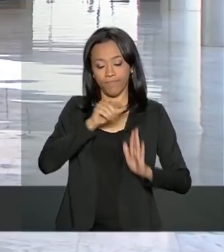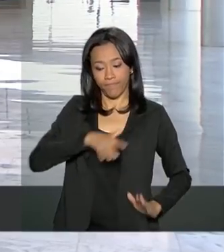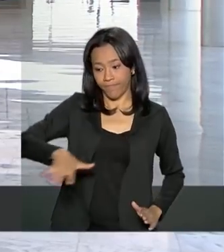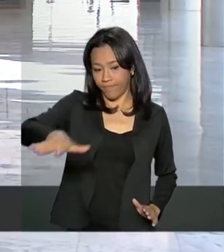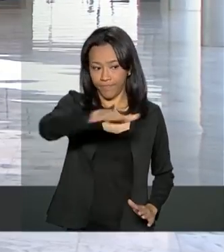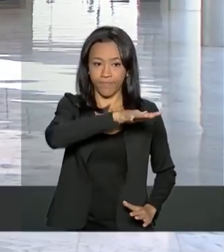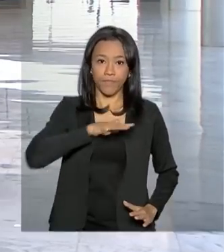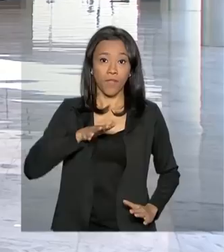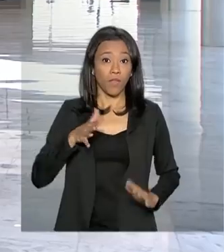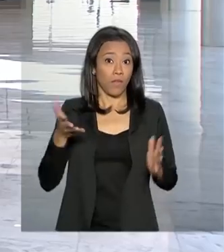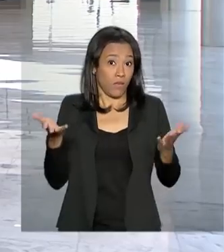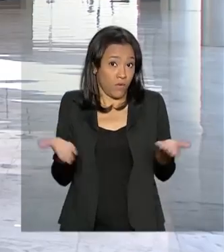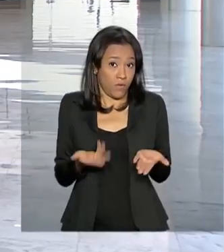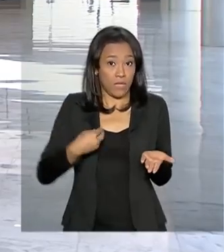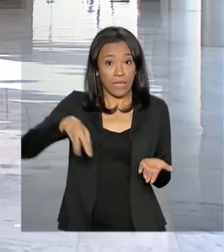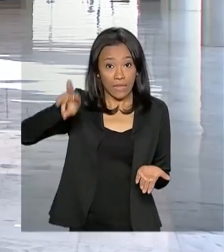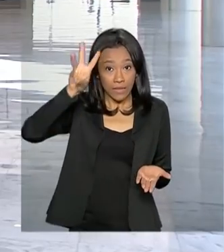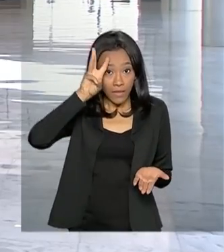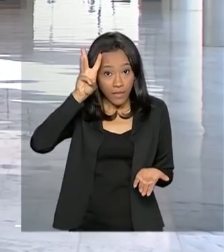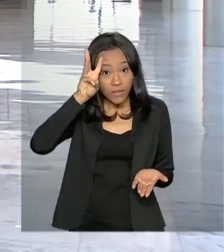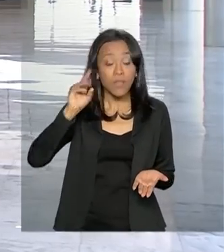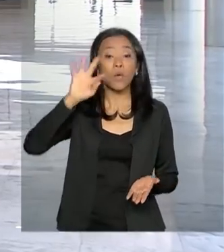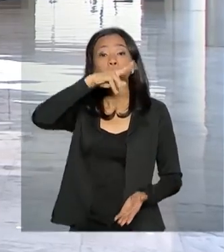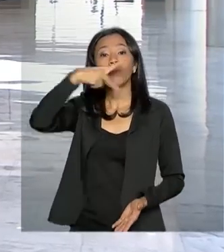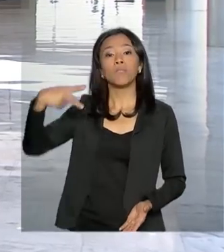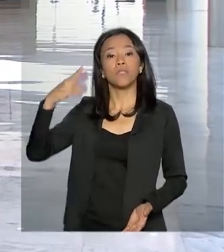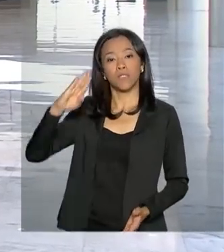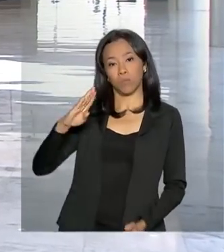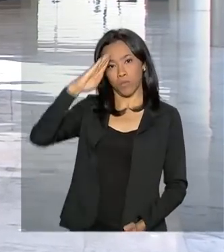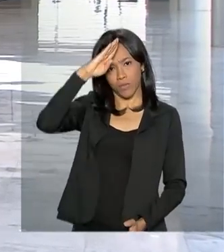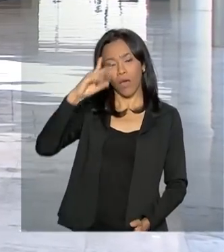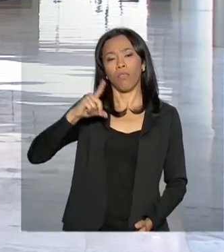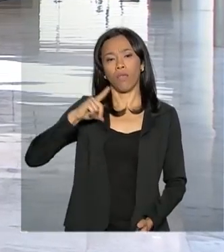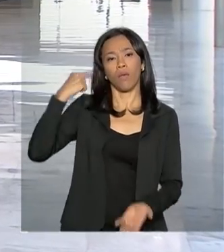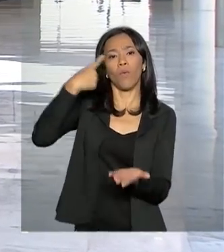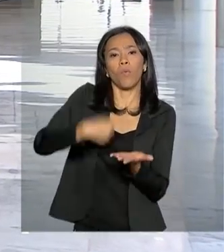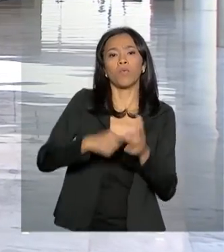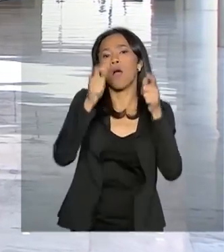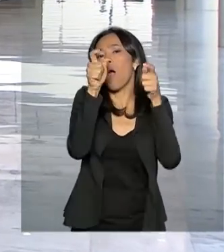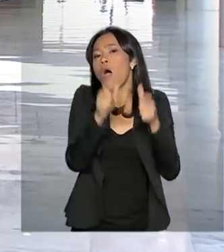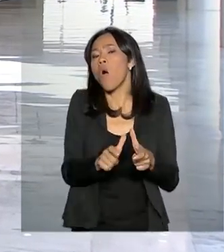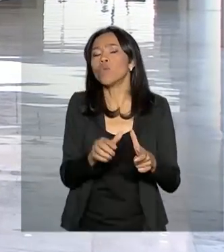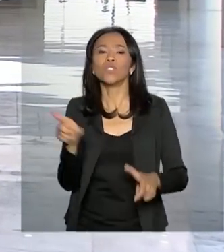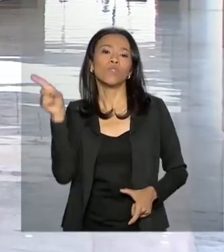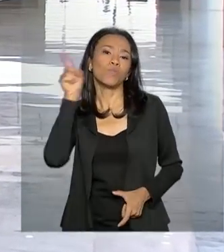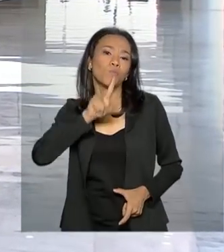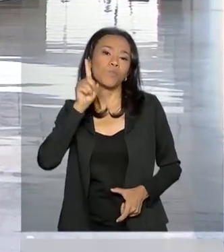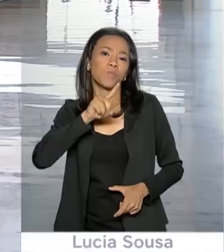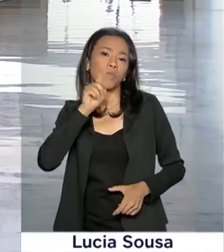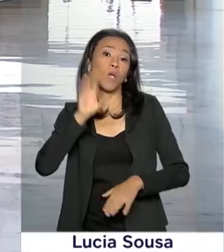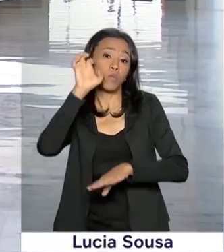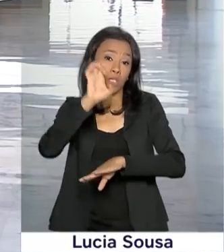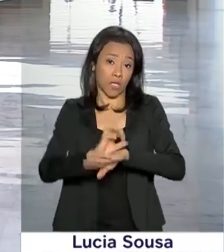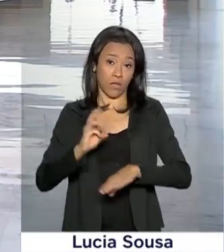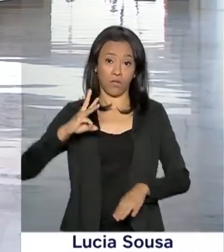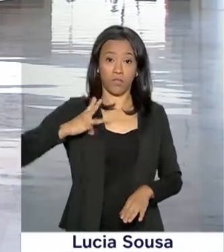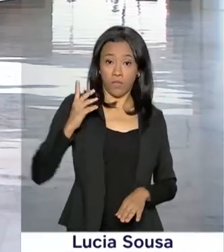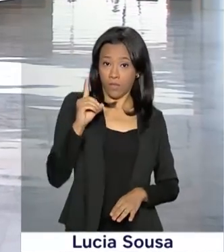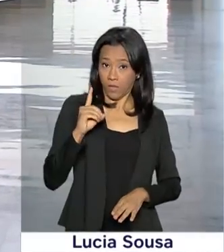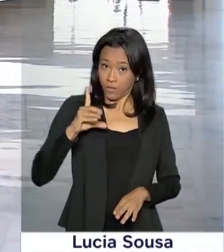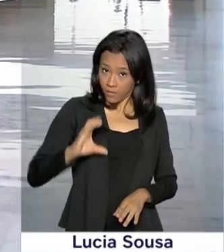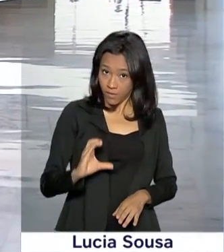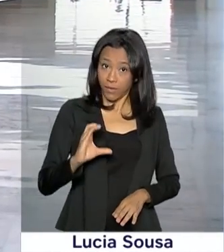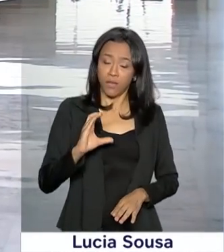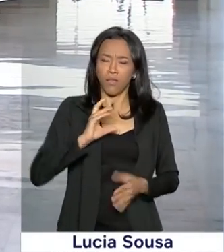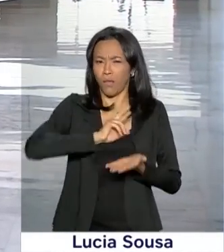nesta terça-feira o presidente Jair Bolsonaro cumpre a agenda em Washington, Estados Unidos. Além de uma série de